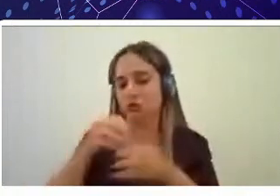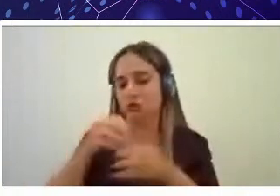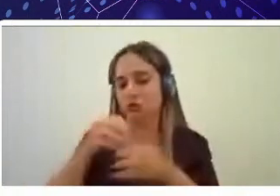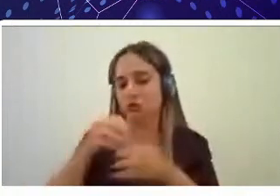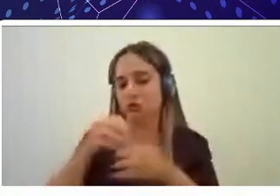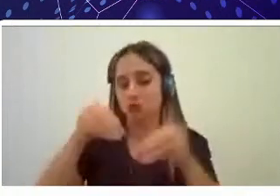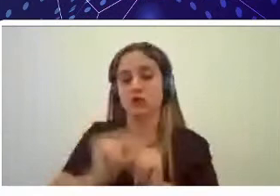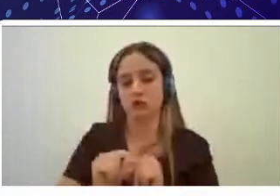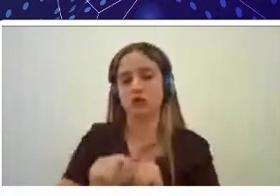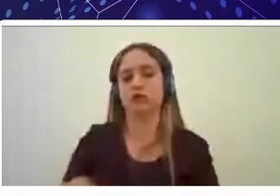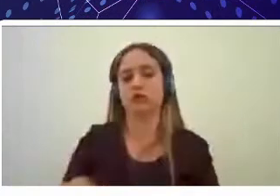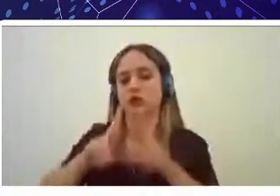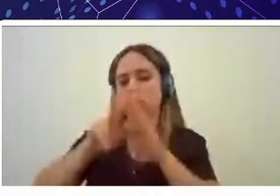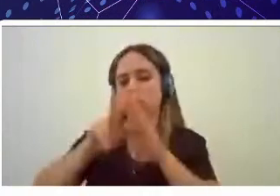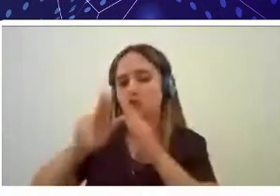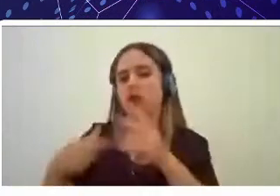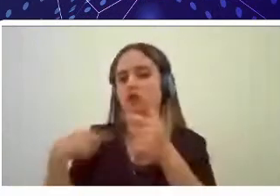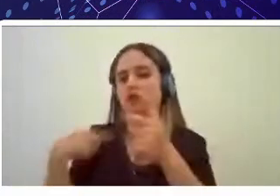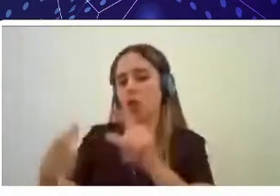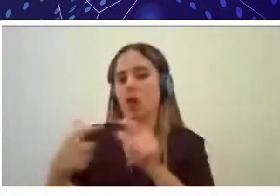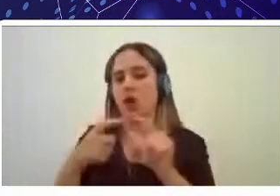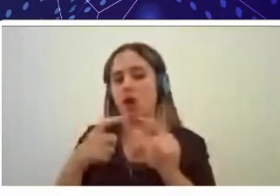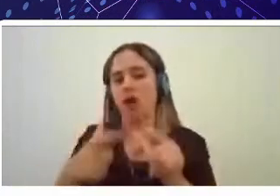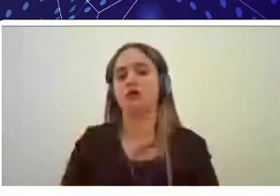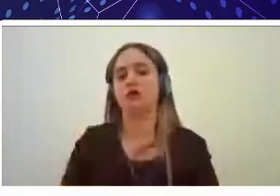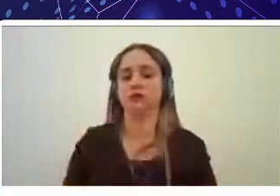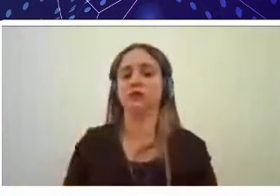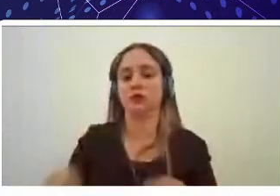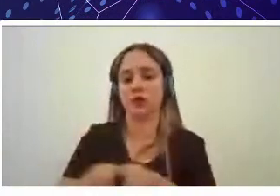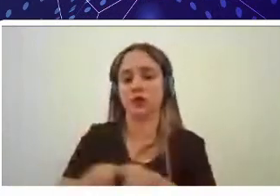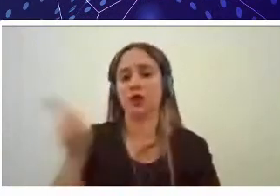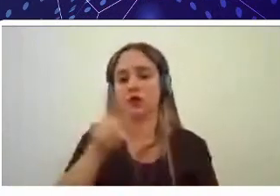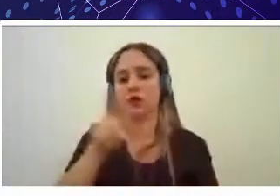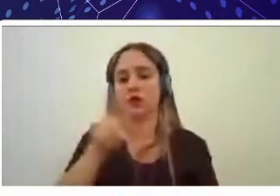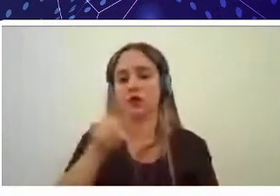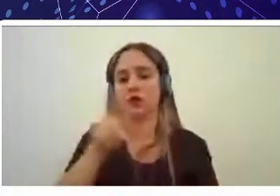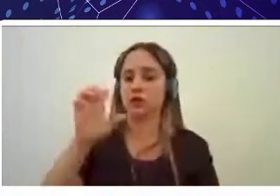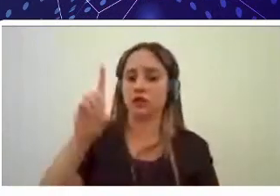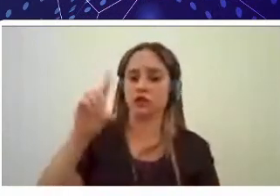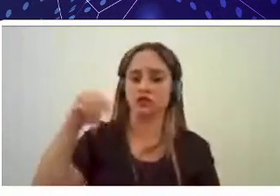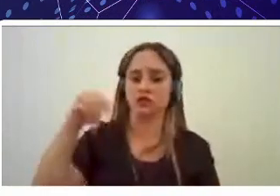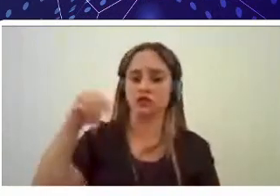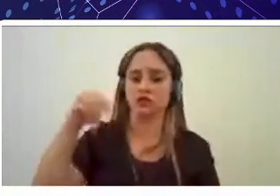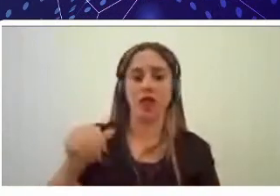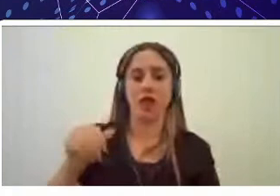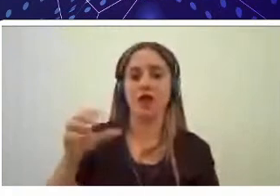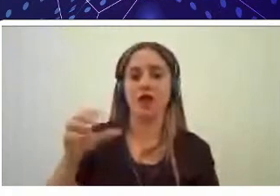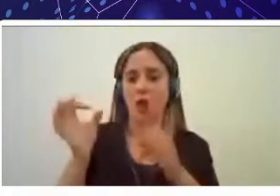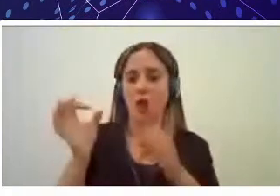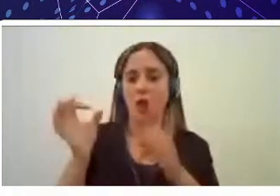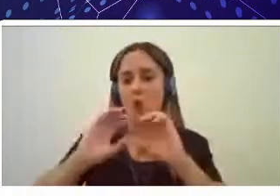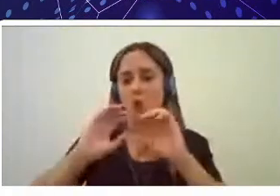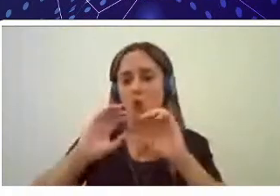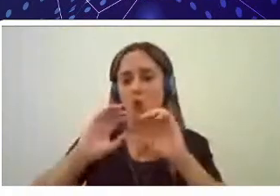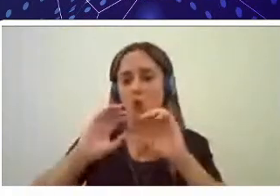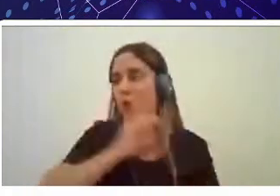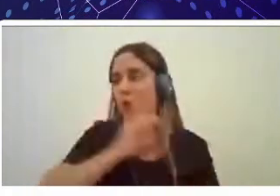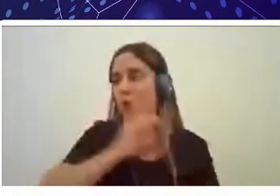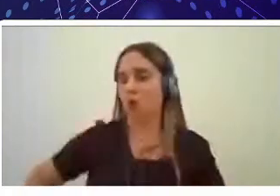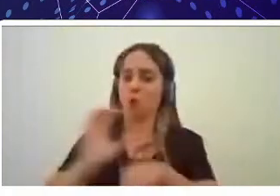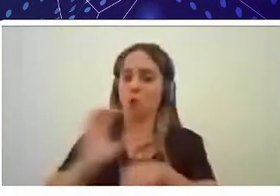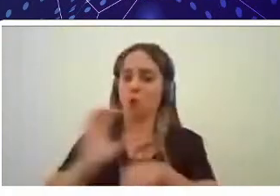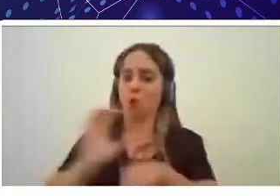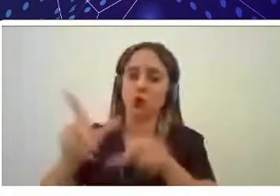e o professor Edmar que é o nosso coordenador de curso e que vem trabalhando conosco também nesses aspectos